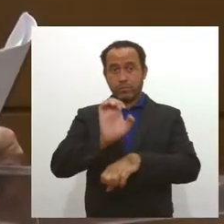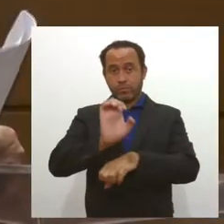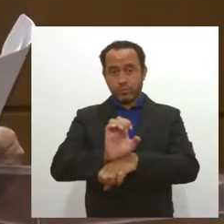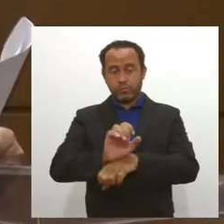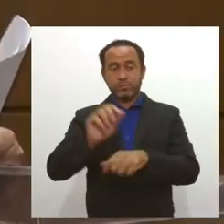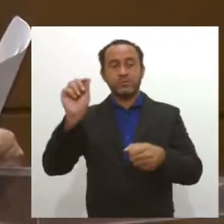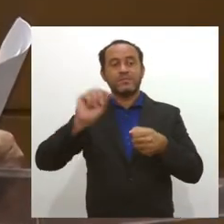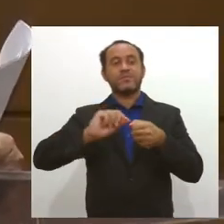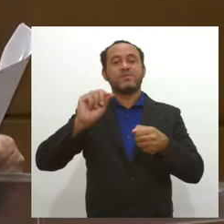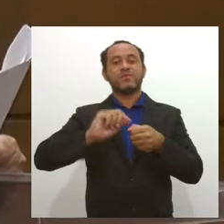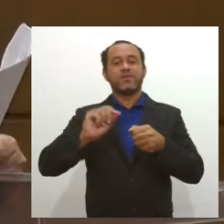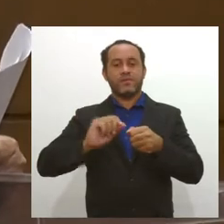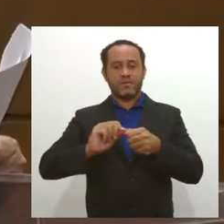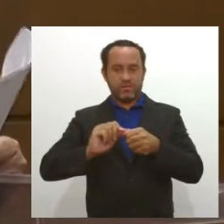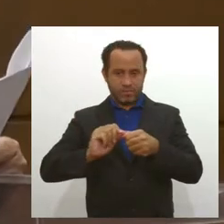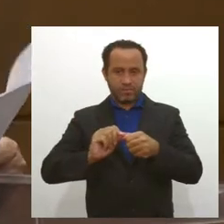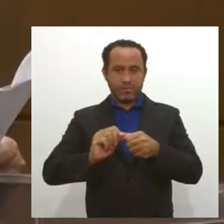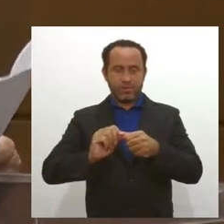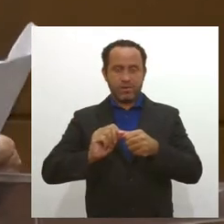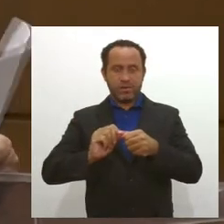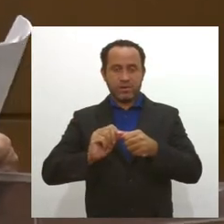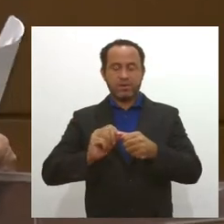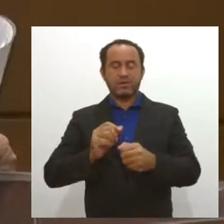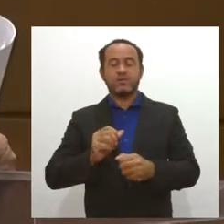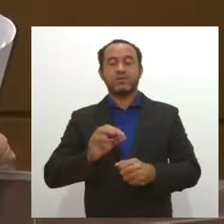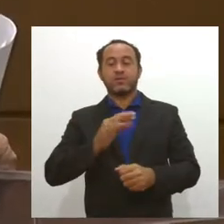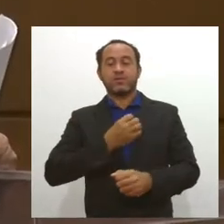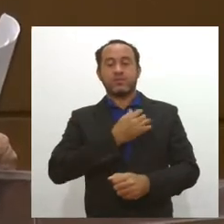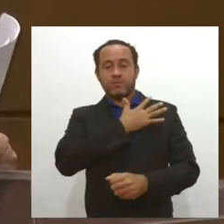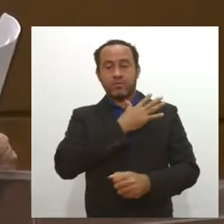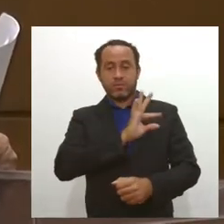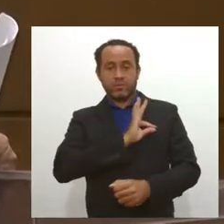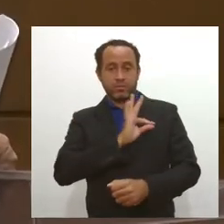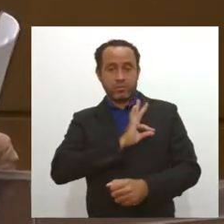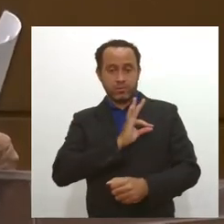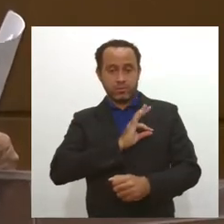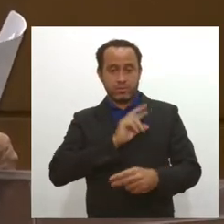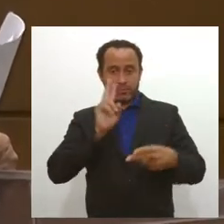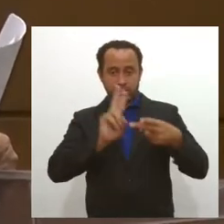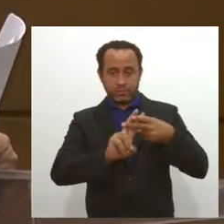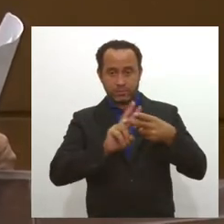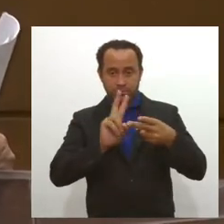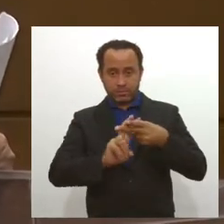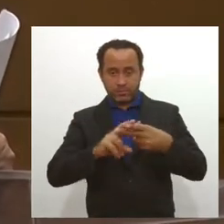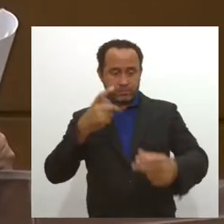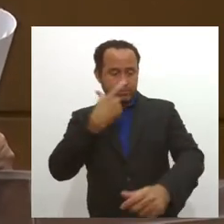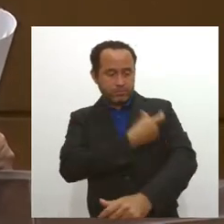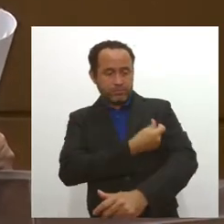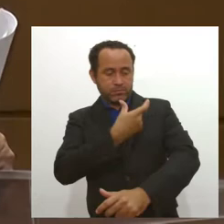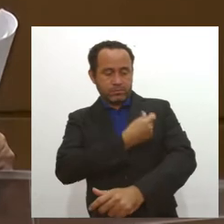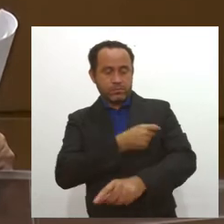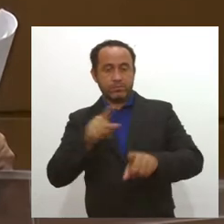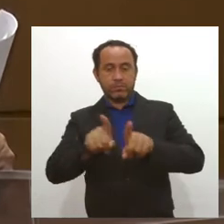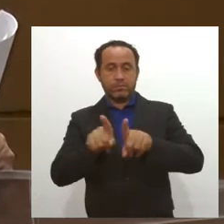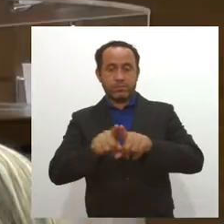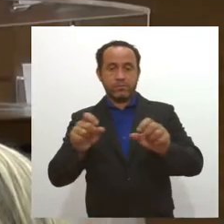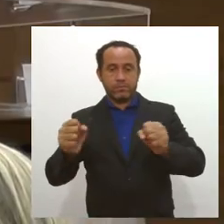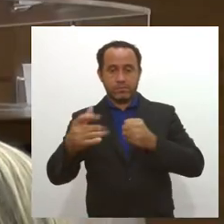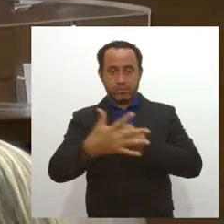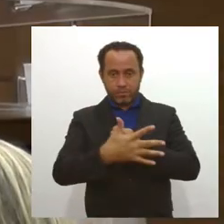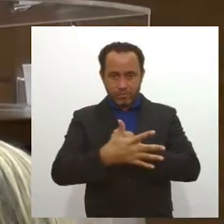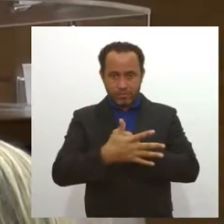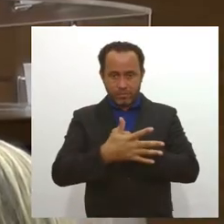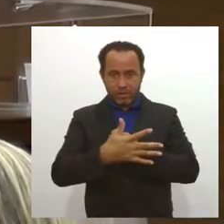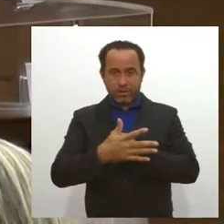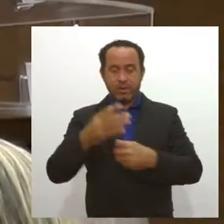promovam os meios para integrar os agentes prisionais na primeira etapa do plano de imunização contra a covid-19 e que sejam